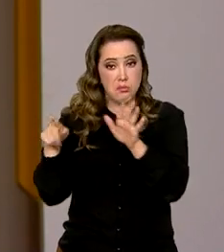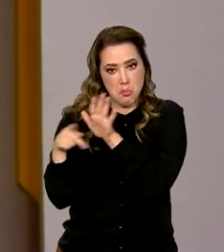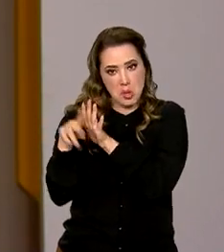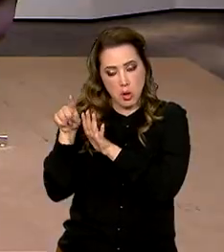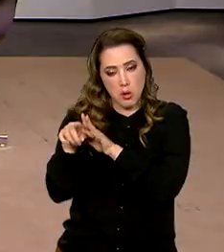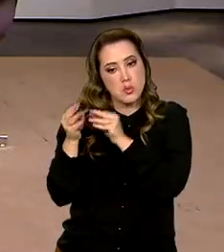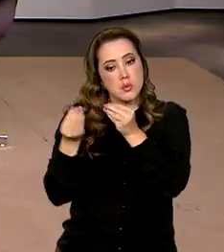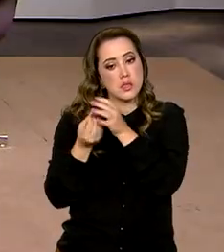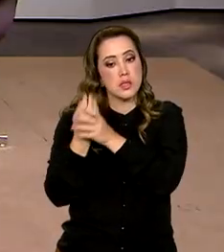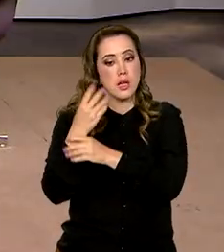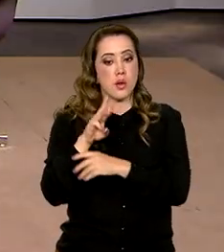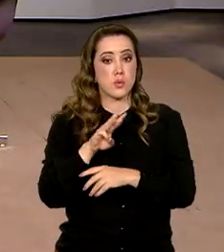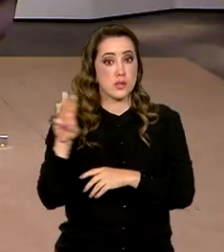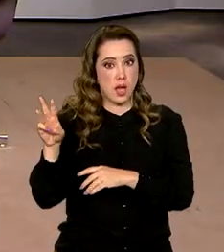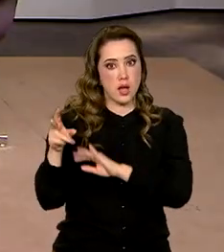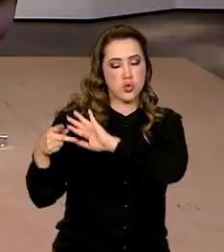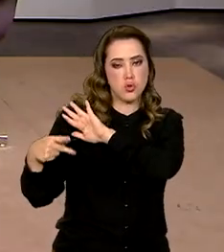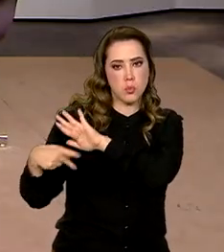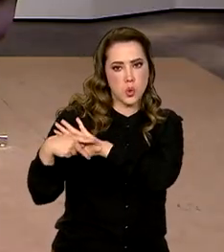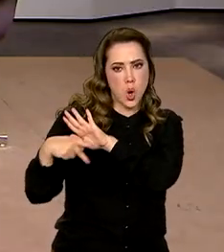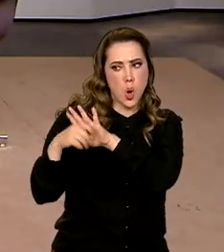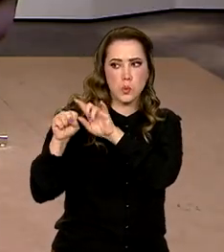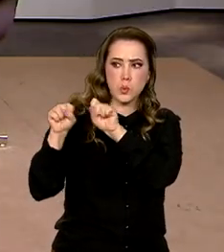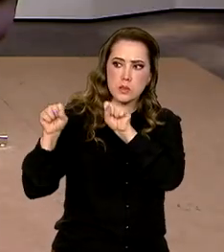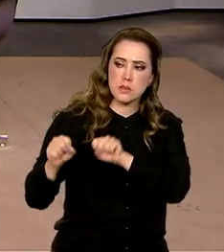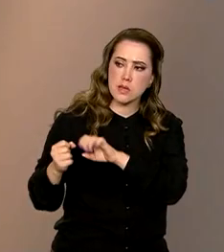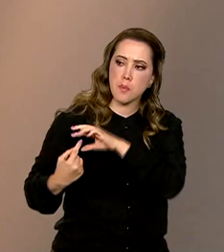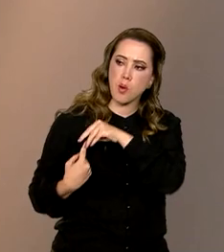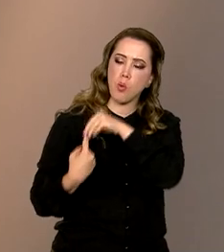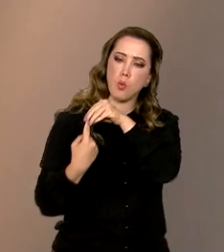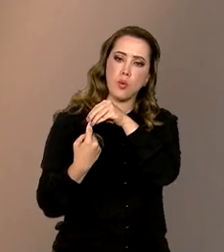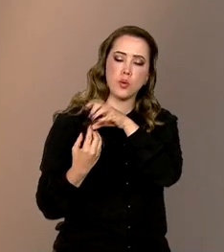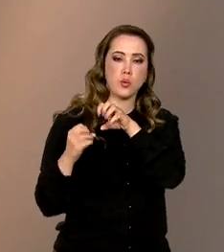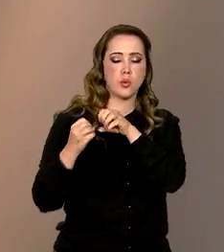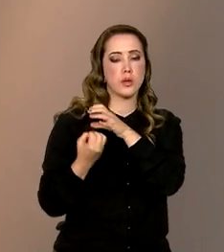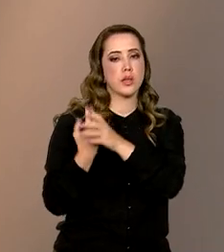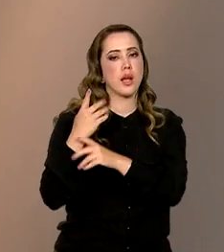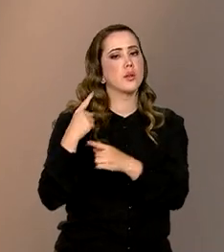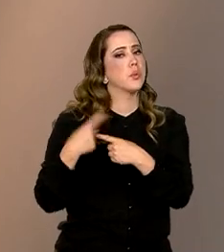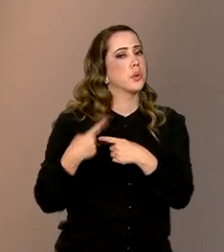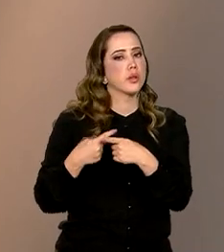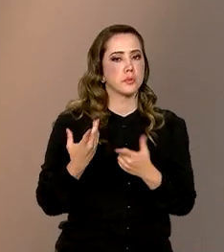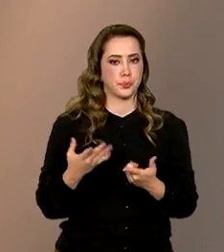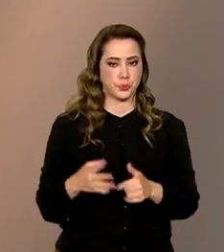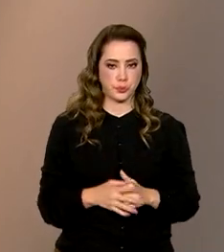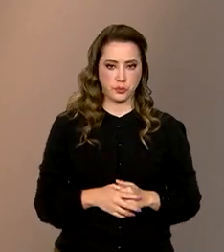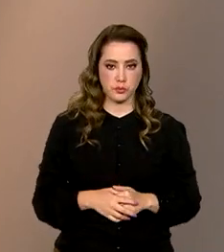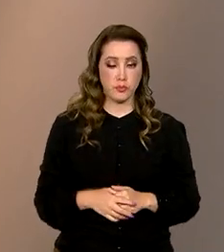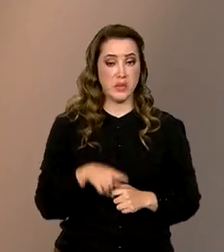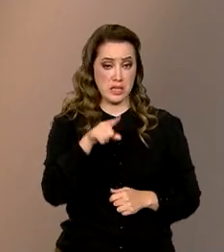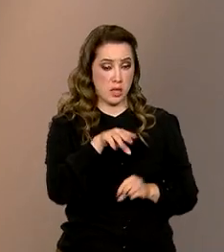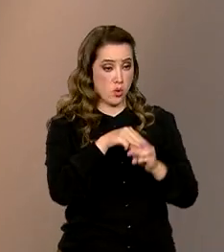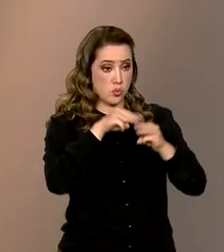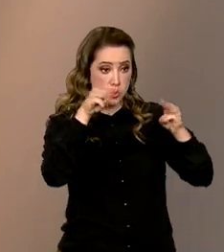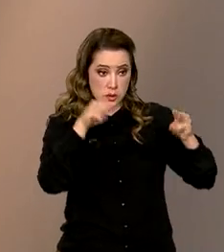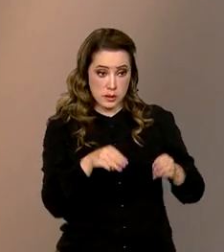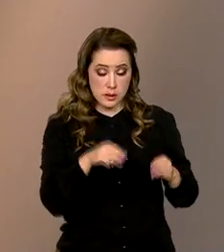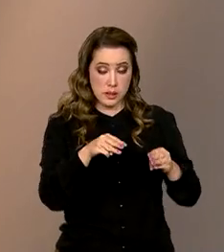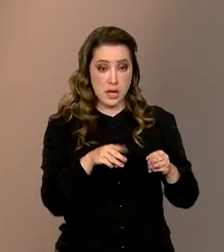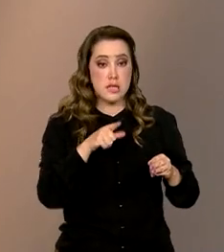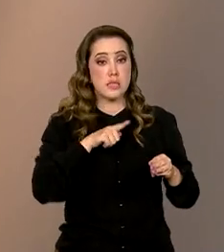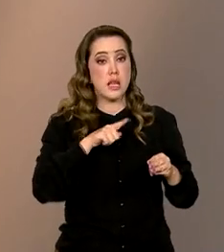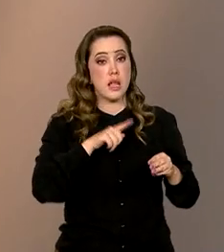desenvolvimento dessa plataforma, para que ela foi criada? Bom, os museus no Brasil, eles são muito concentrados em algumas